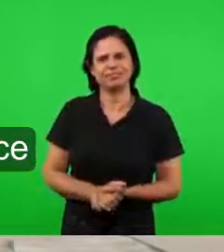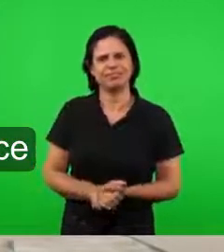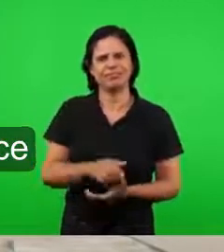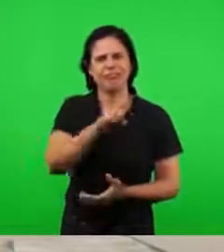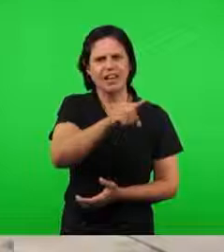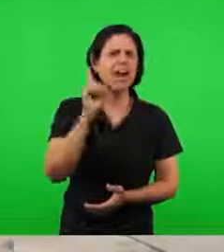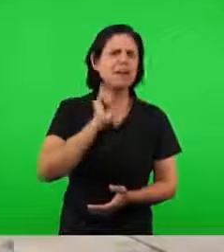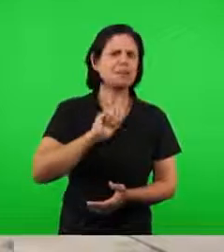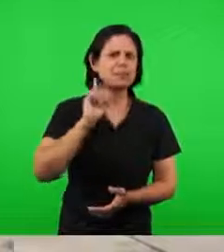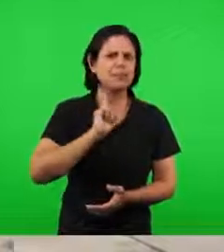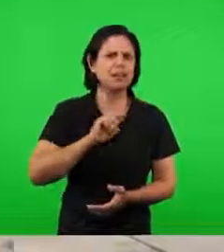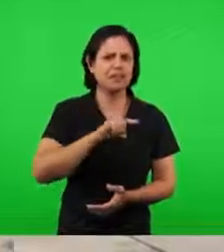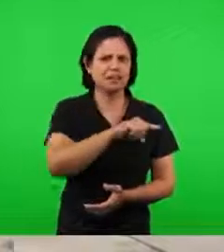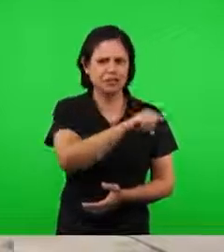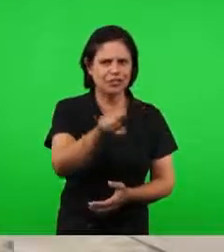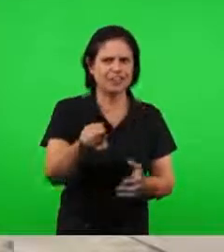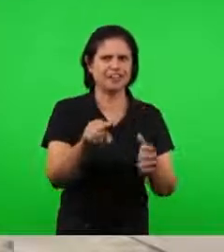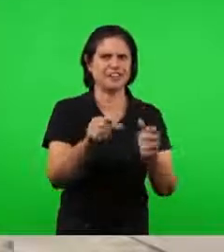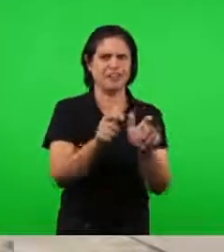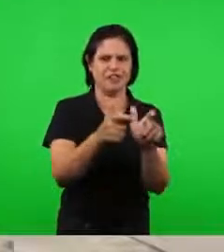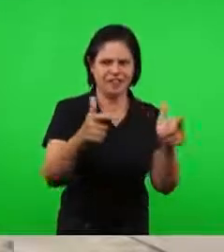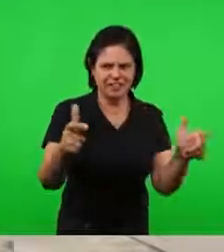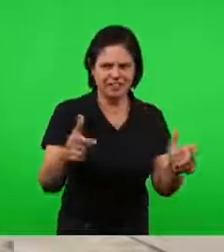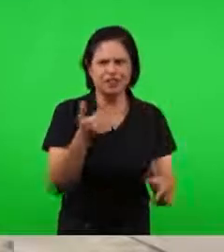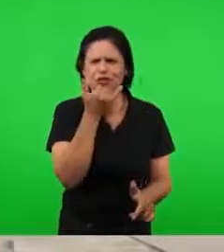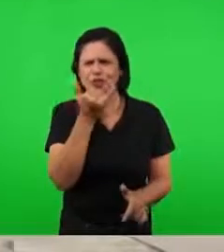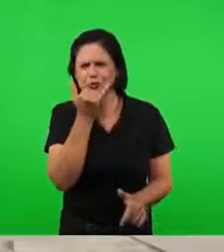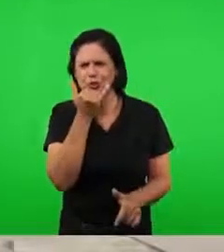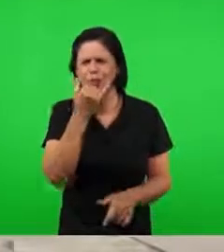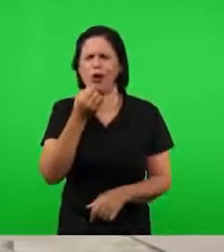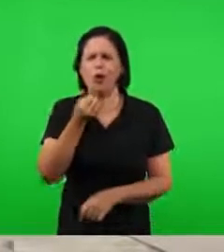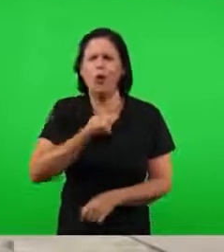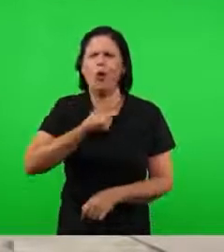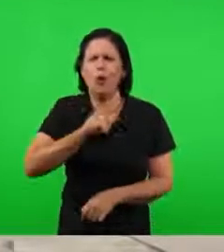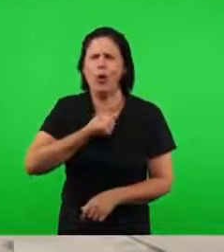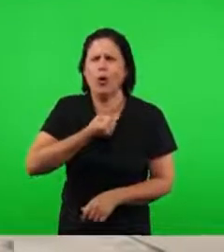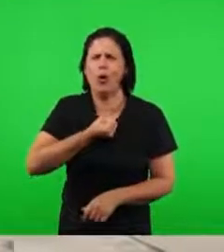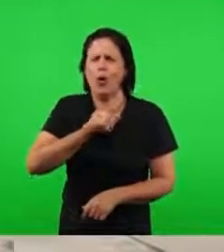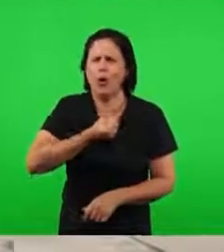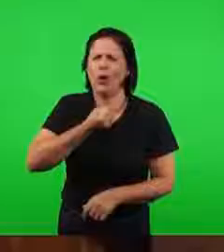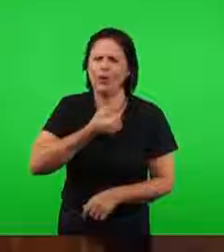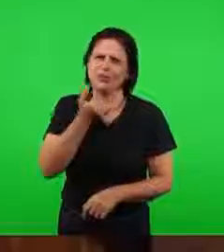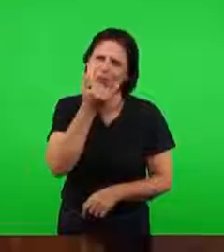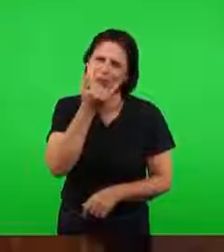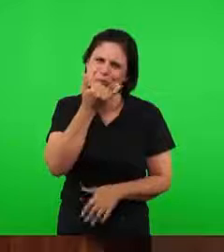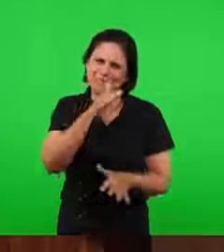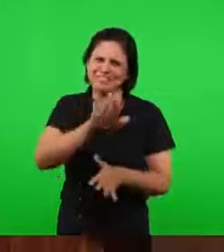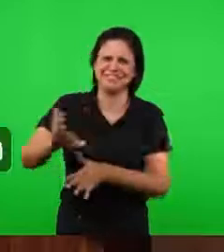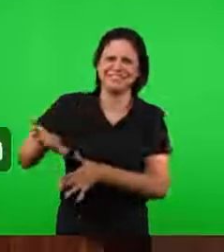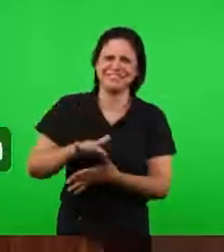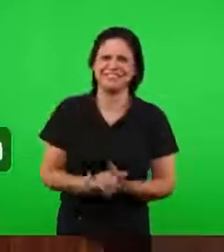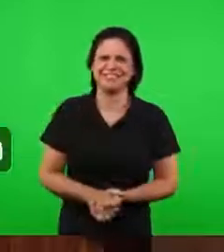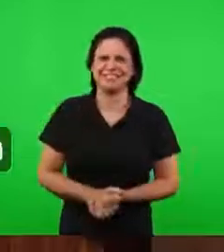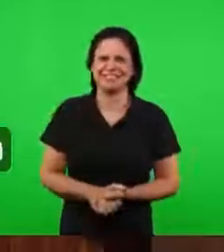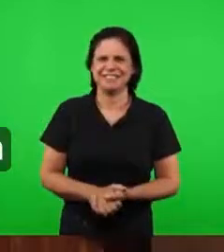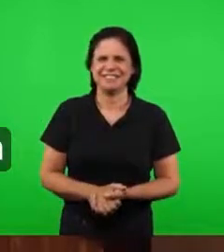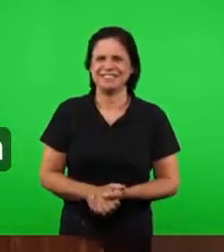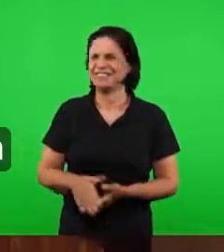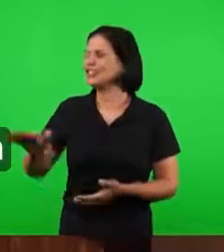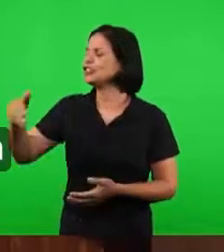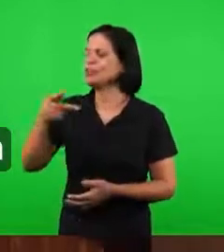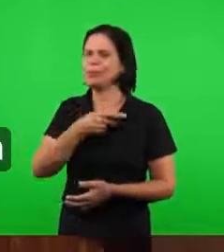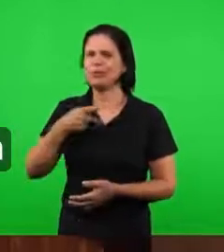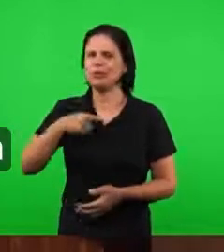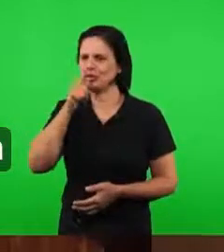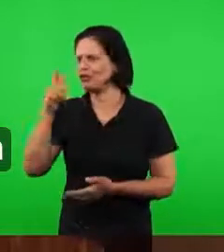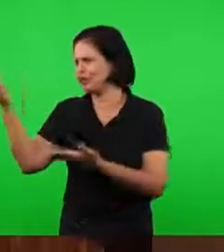Haverá um avanço, desculpem, mas tosse é tosse, não tem jeito. Vou passar a palavra ao pastor